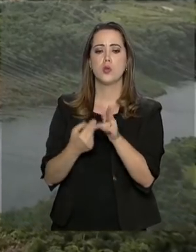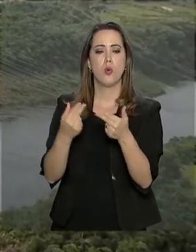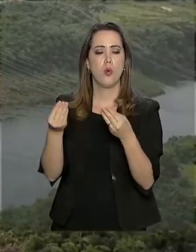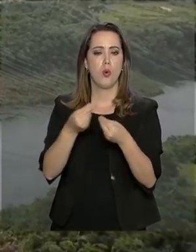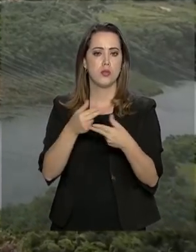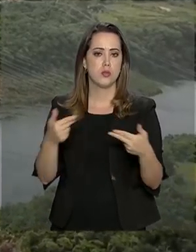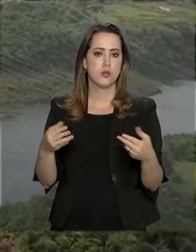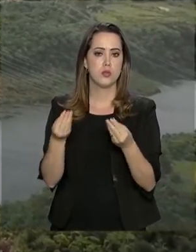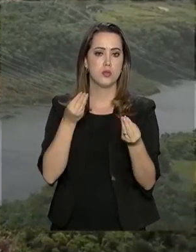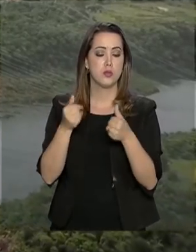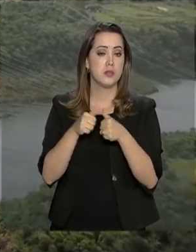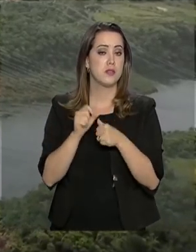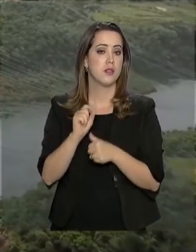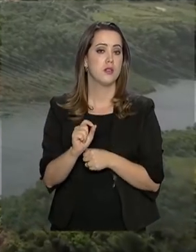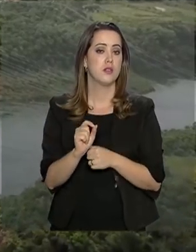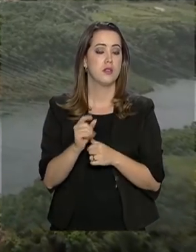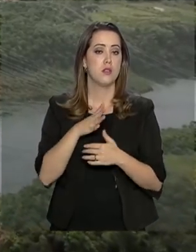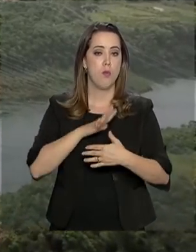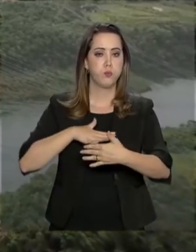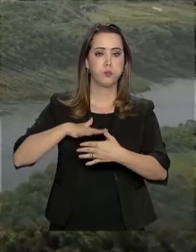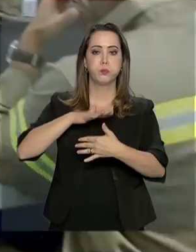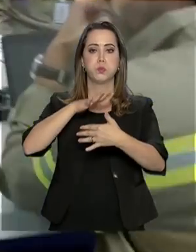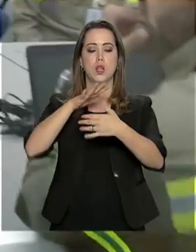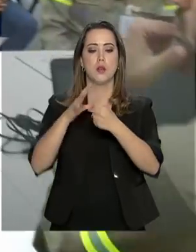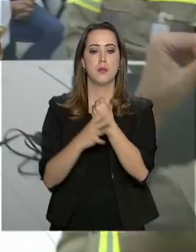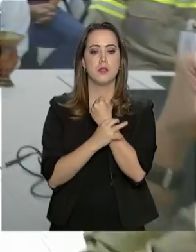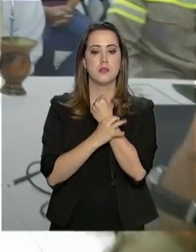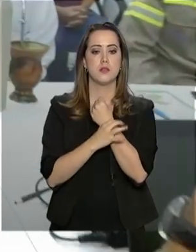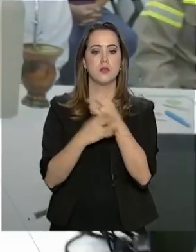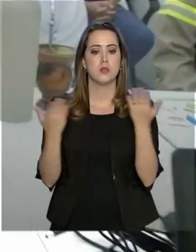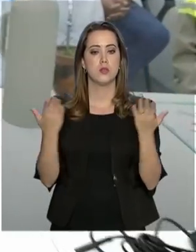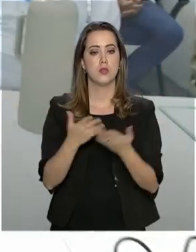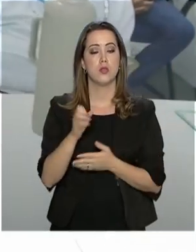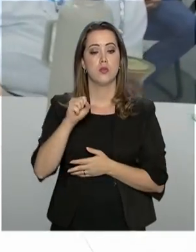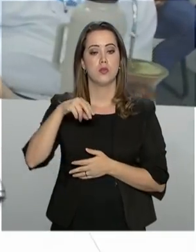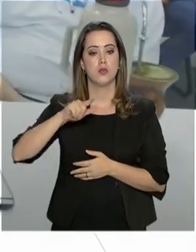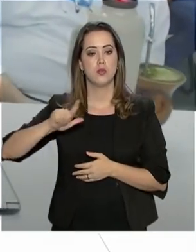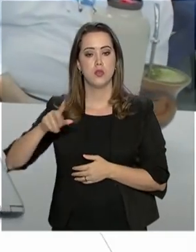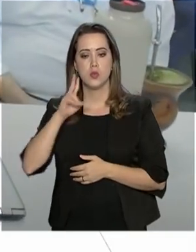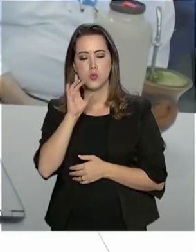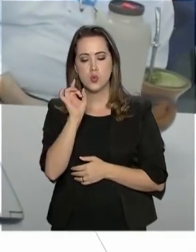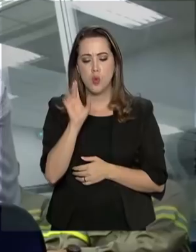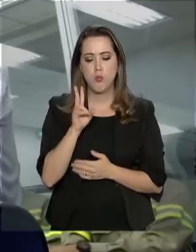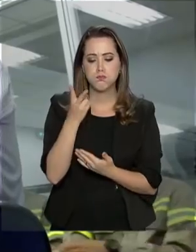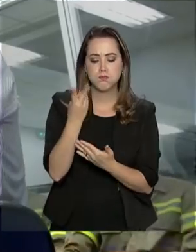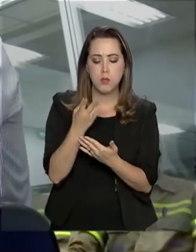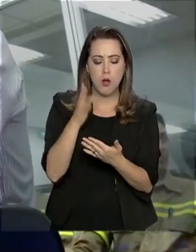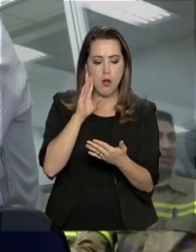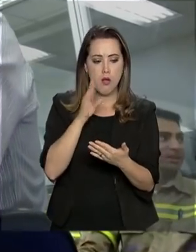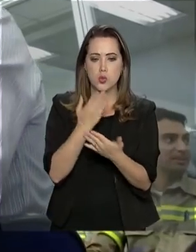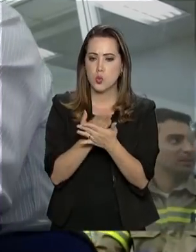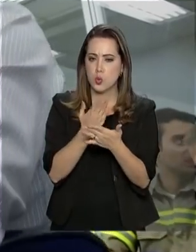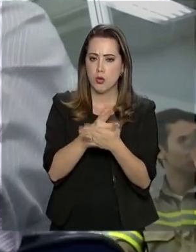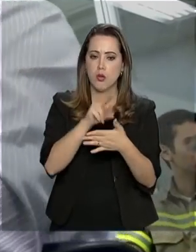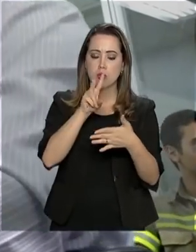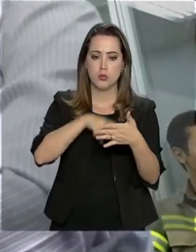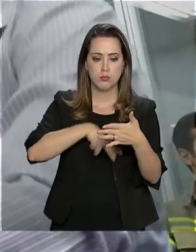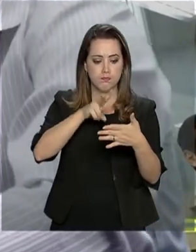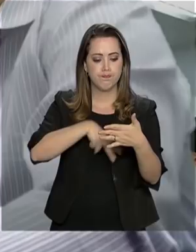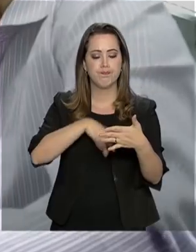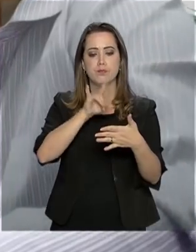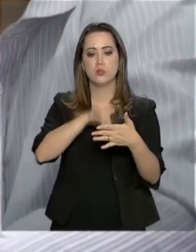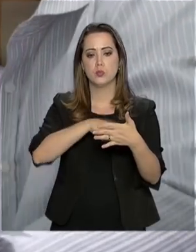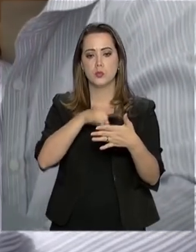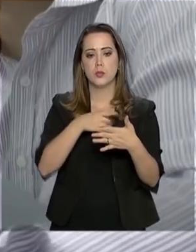está a situação da barragem, se a barragem está segura. E hoje a ANEL se dedicou em olhar se esses documentos, esses dados desses